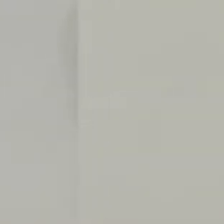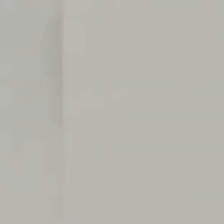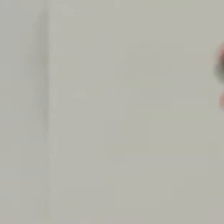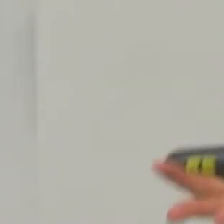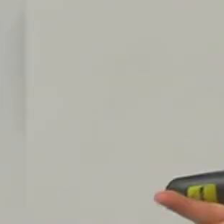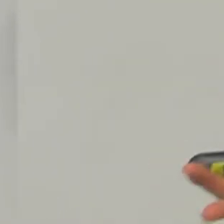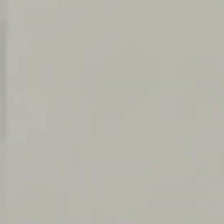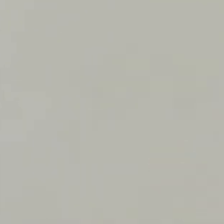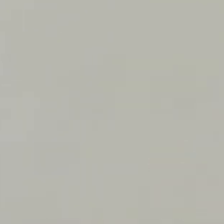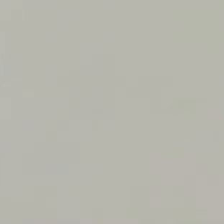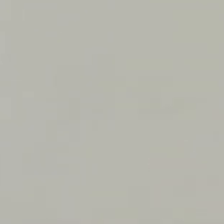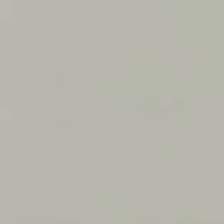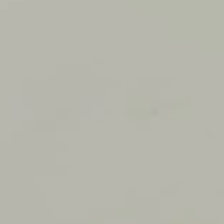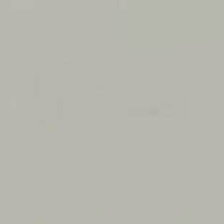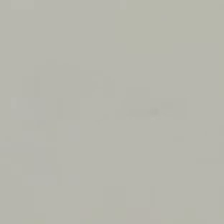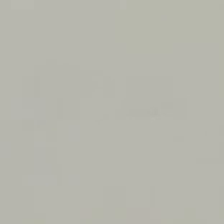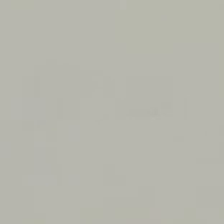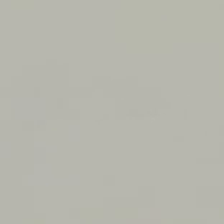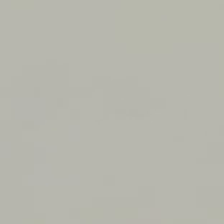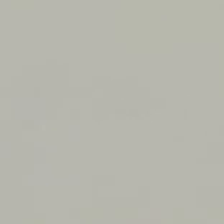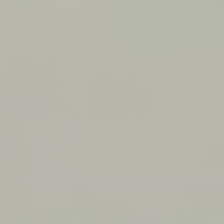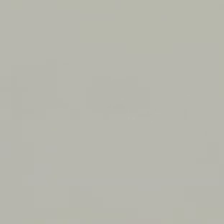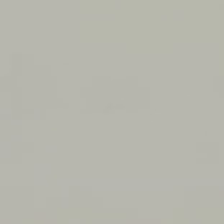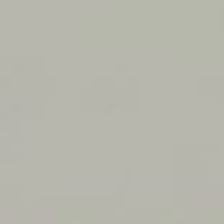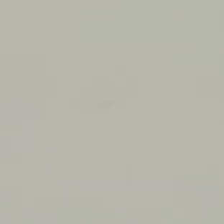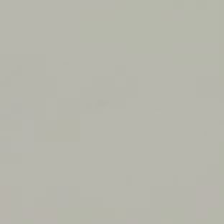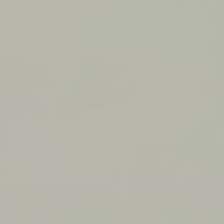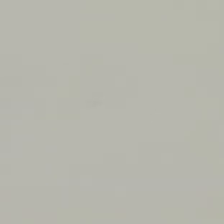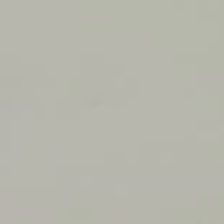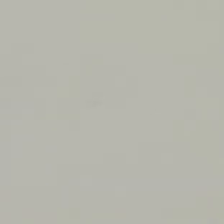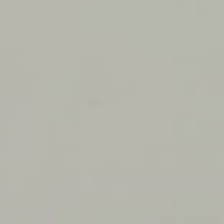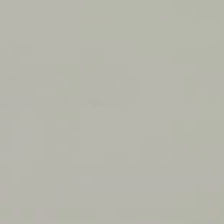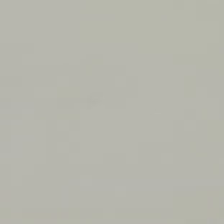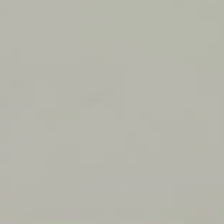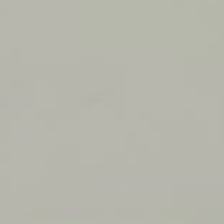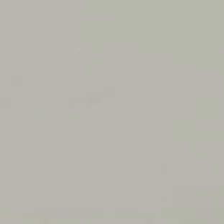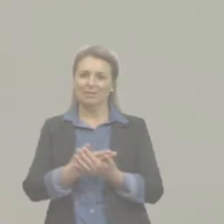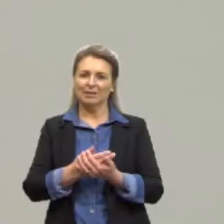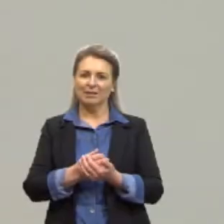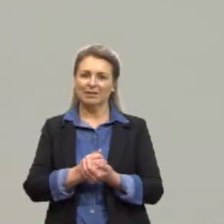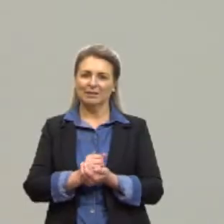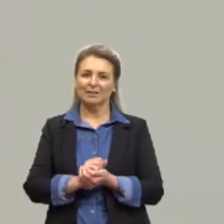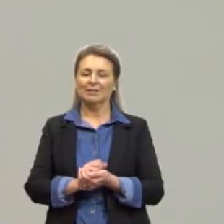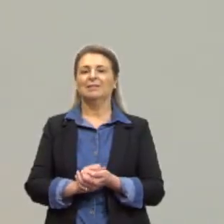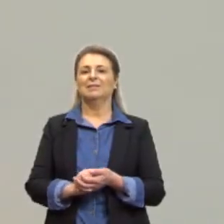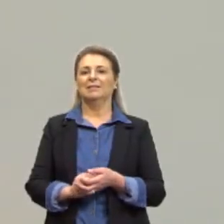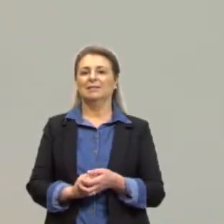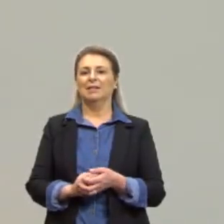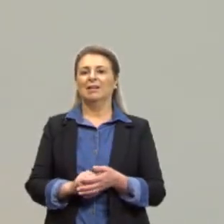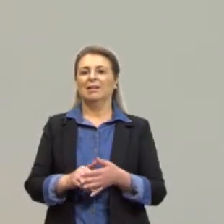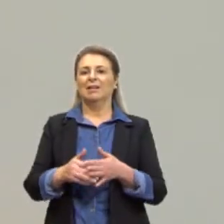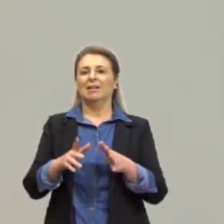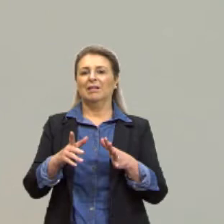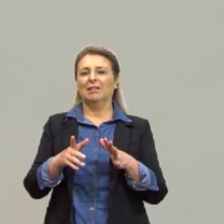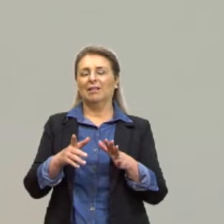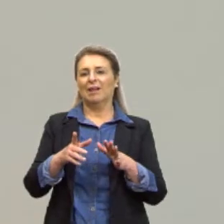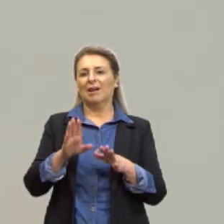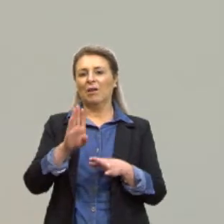Olá pessoal, bem-vindos de volta a nossa aula, então vamos continuar aqui vendo essas questões de